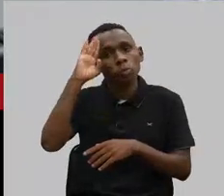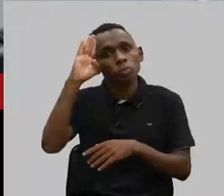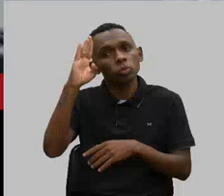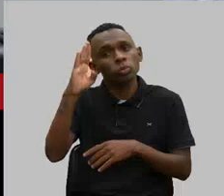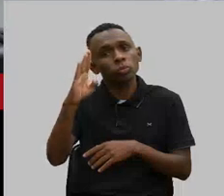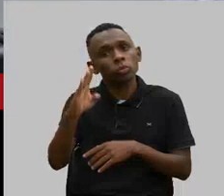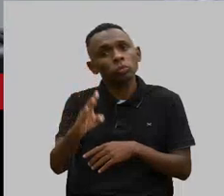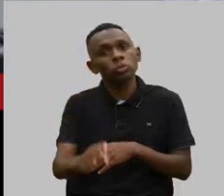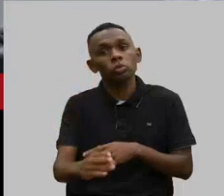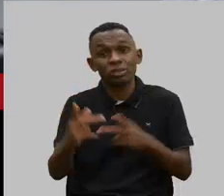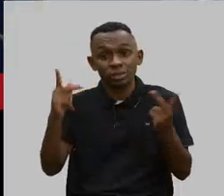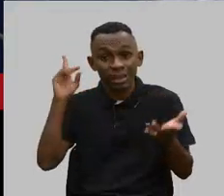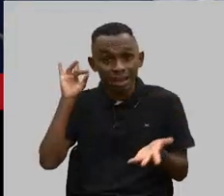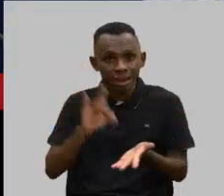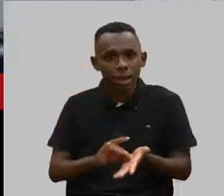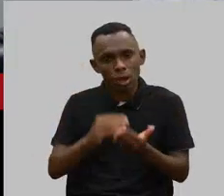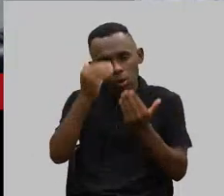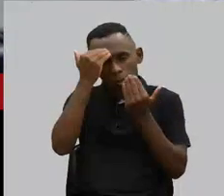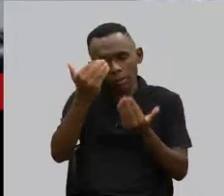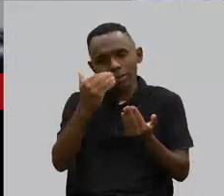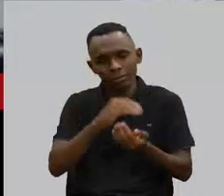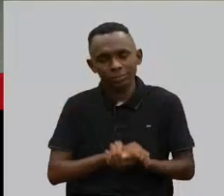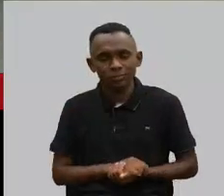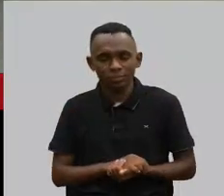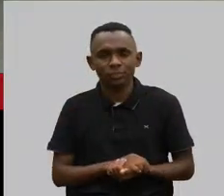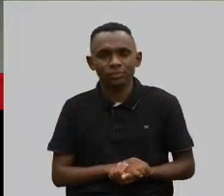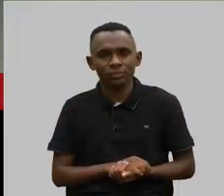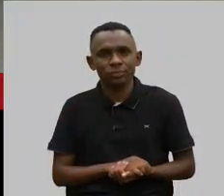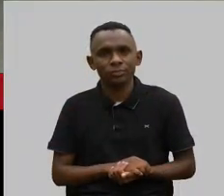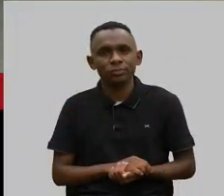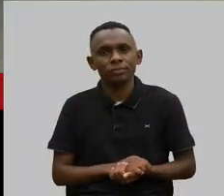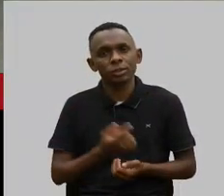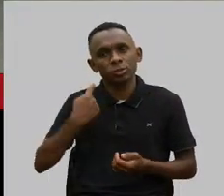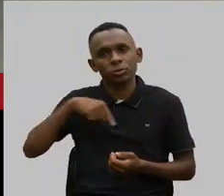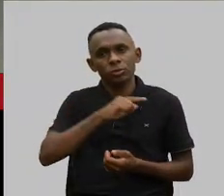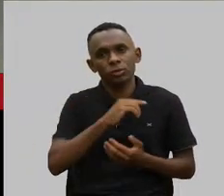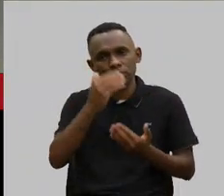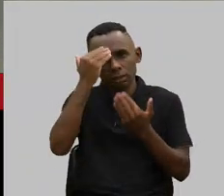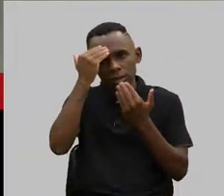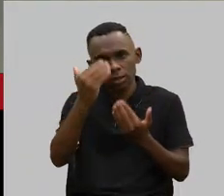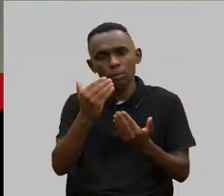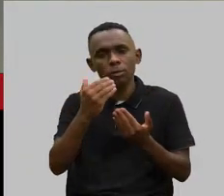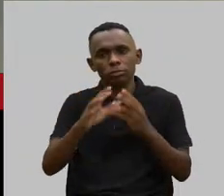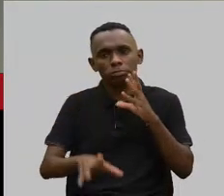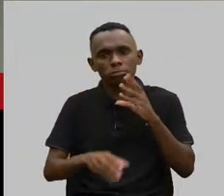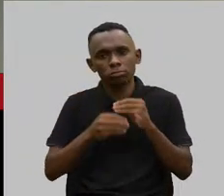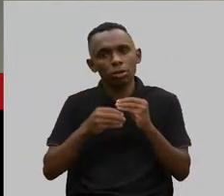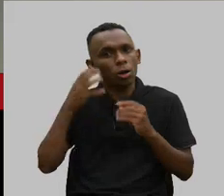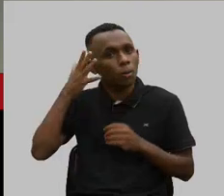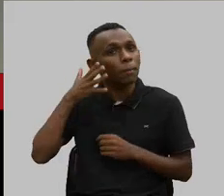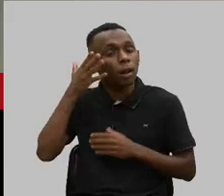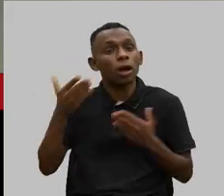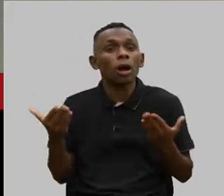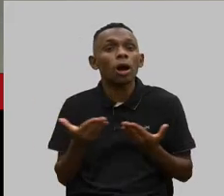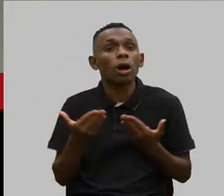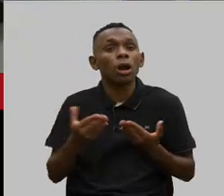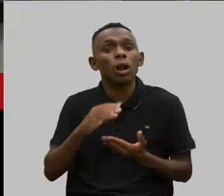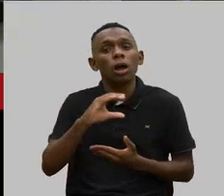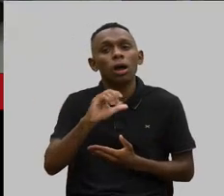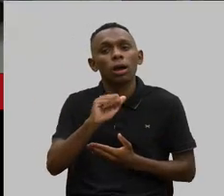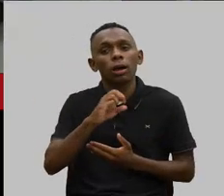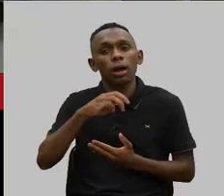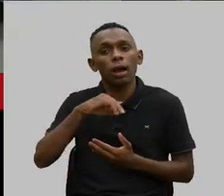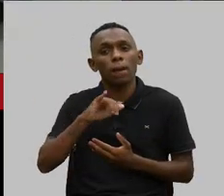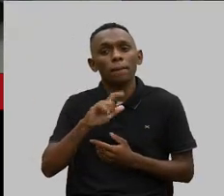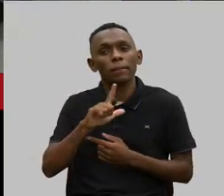verdade. Muito obrigada. Nós queremos agradecer, muito obrigada pelas considerações. Passa agora a palavra a Camila Nogueira